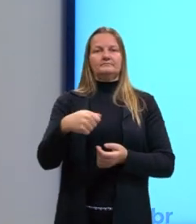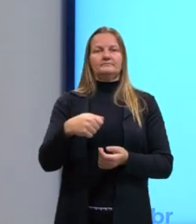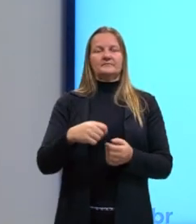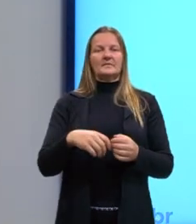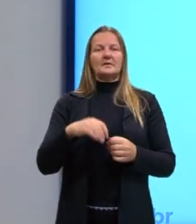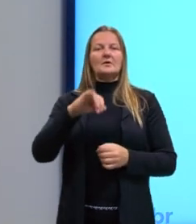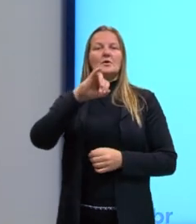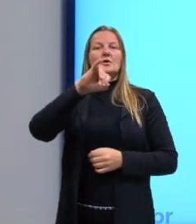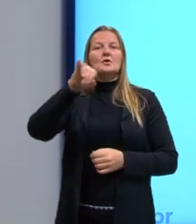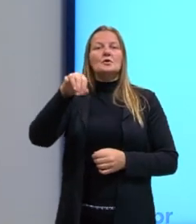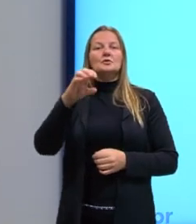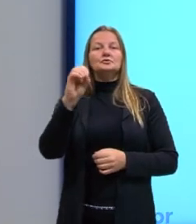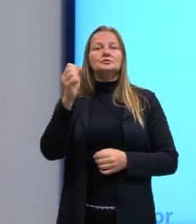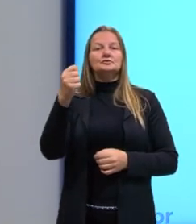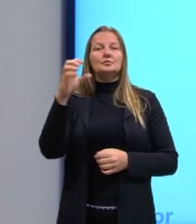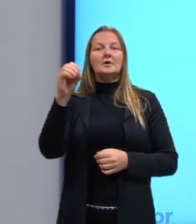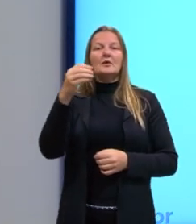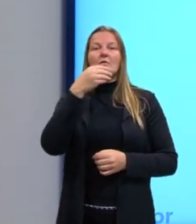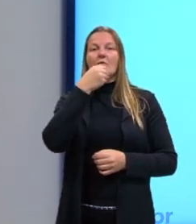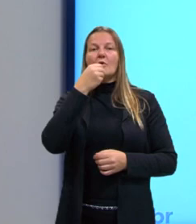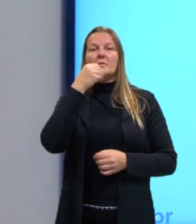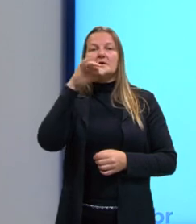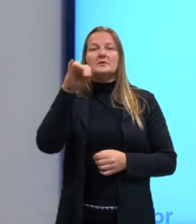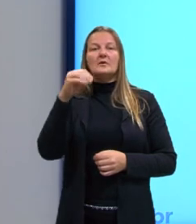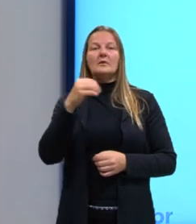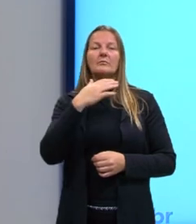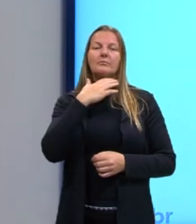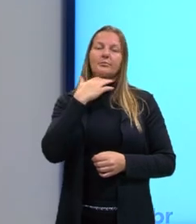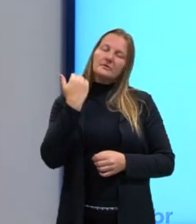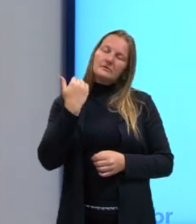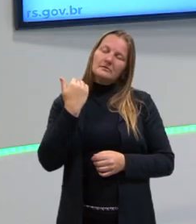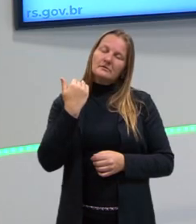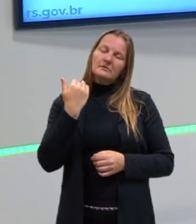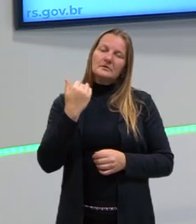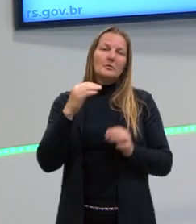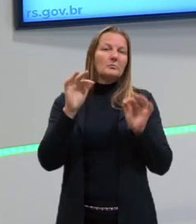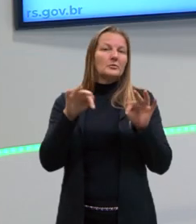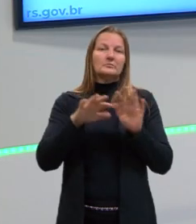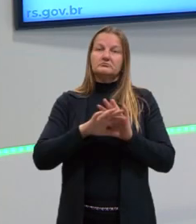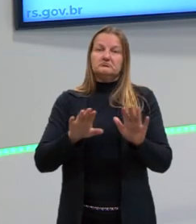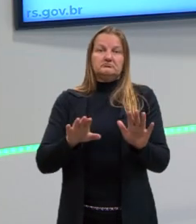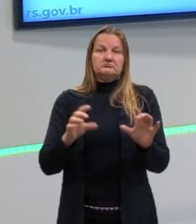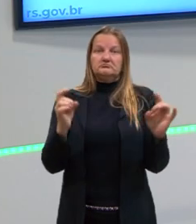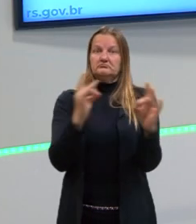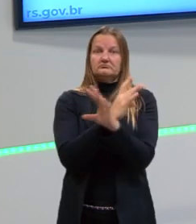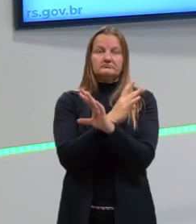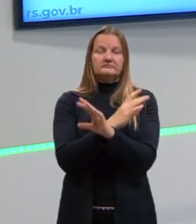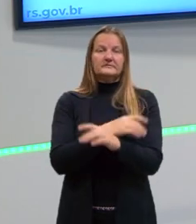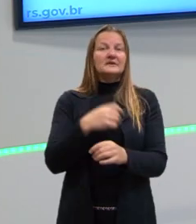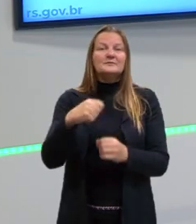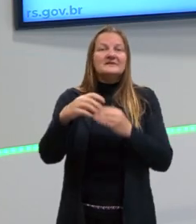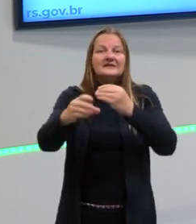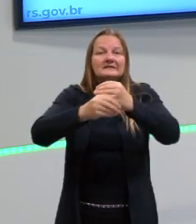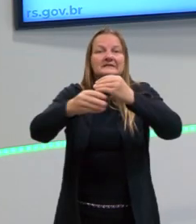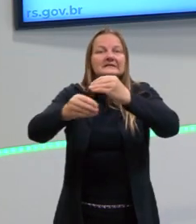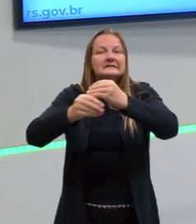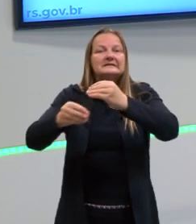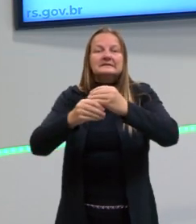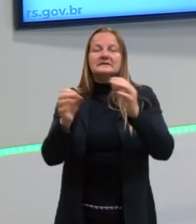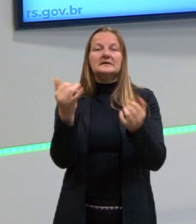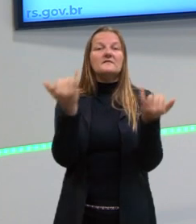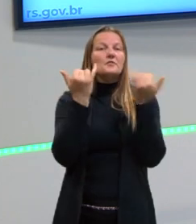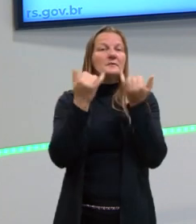João morreu. João morreu, ponto. Eu sei o que de fato aconteceu. Eu não preciso de nenhuma